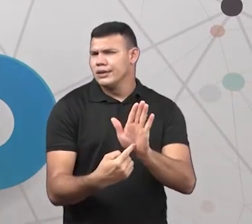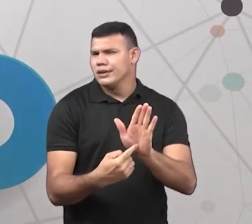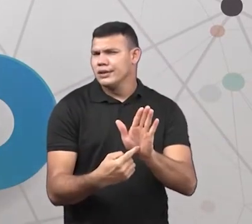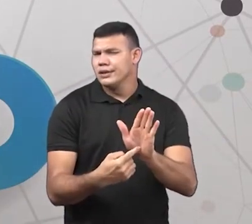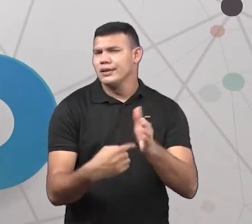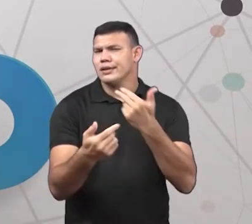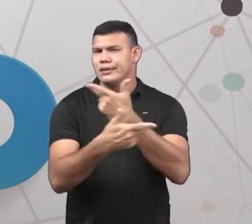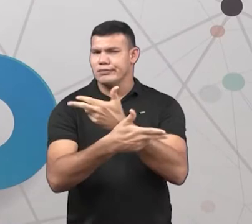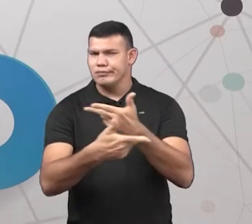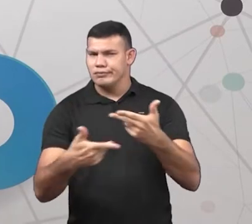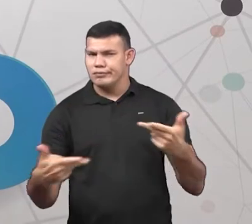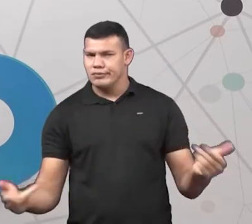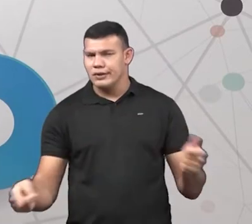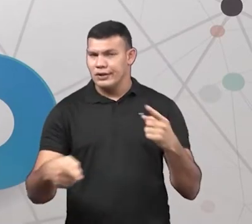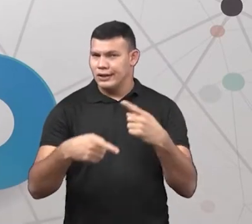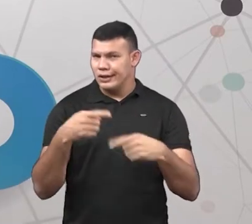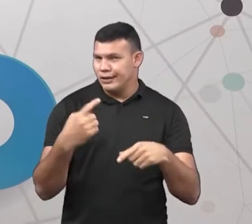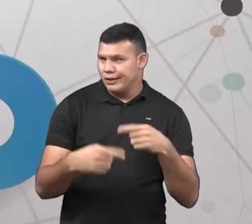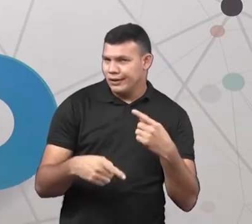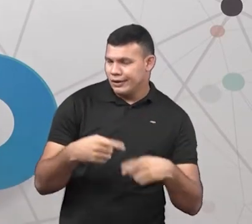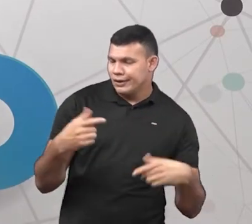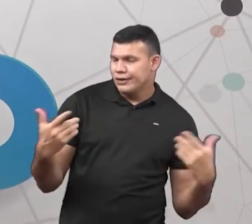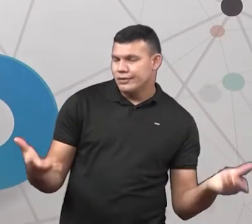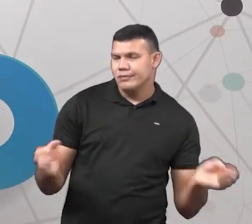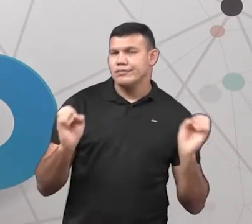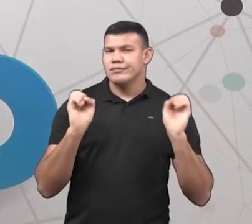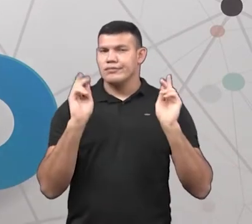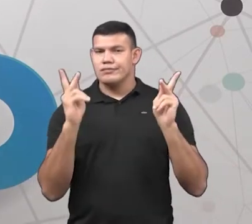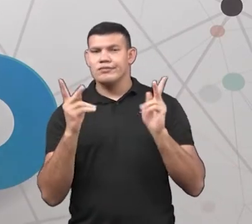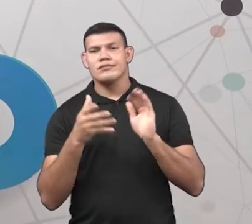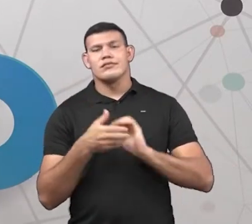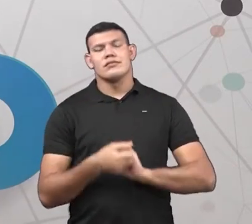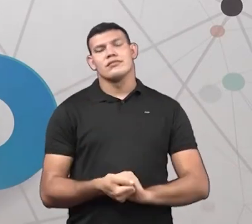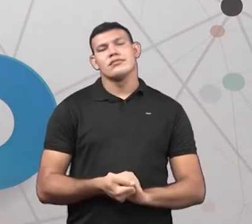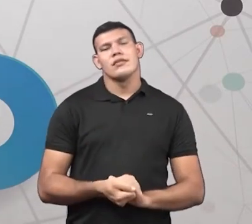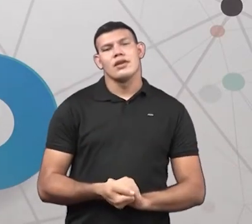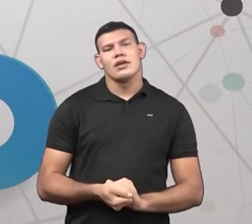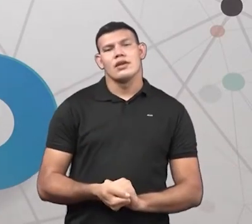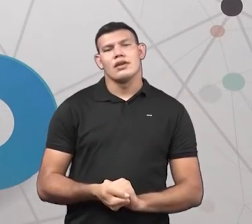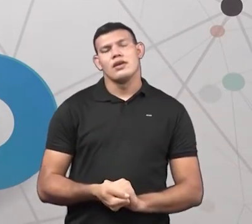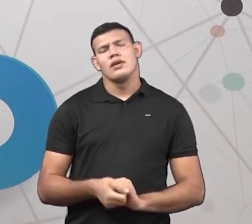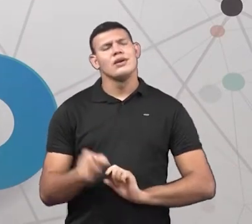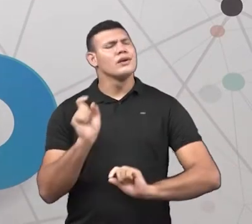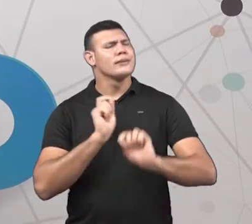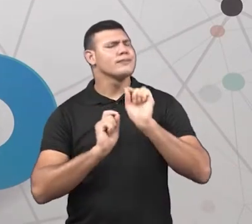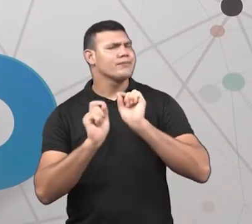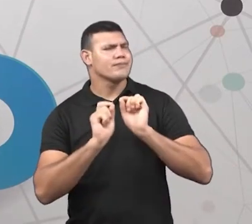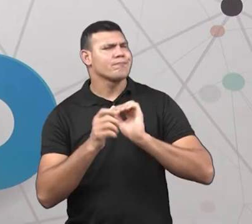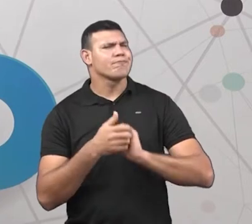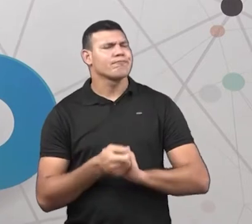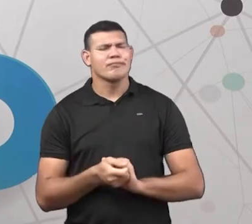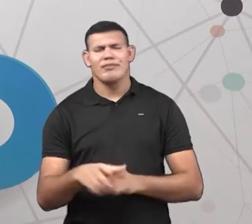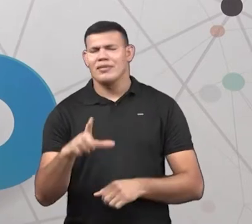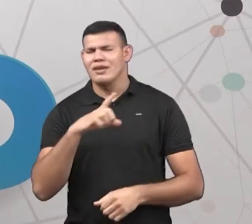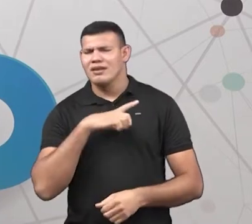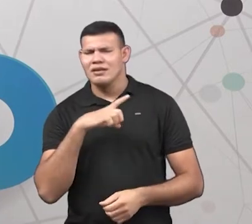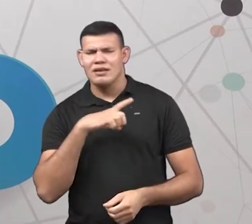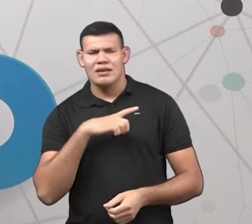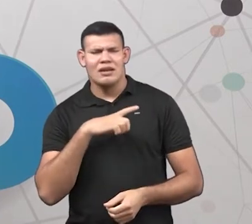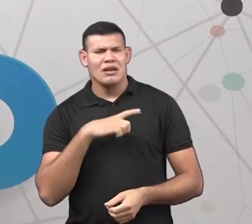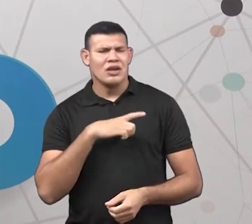materiais. Tudo certo? Ó, alguns materiais que... Lembra que nós falamos que tem várias